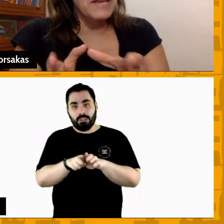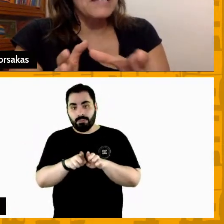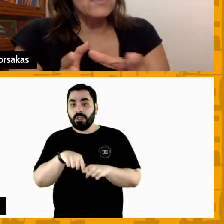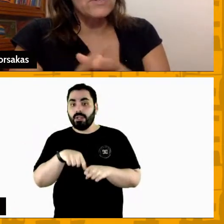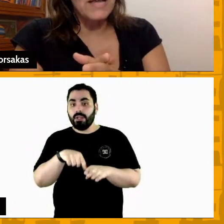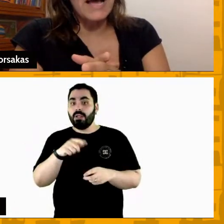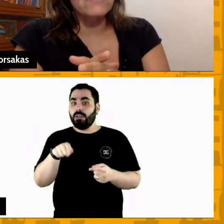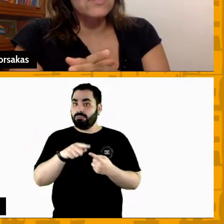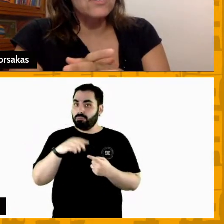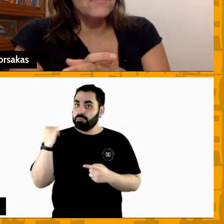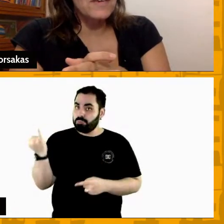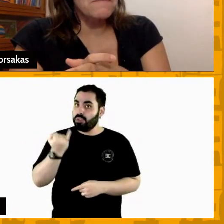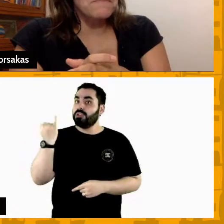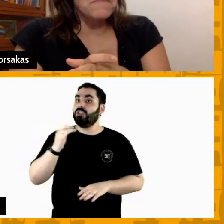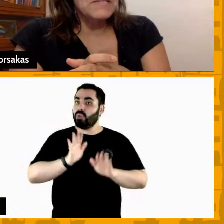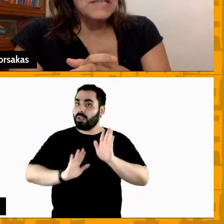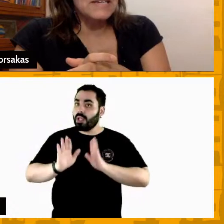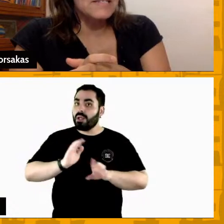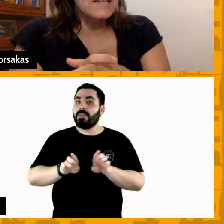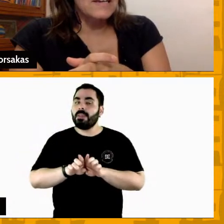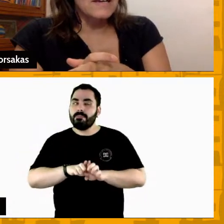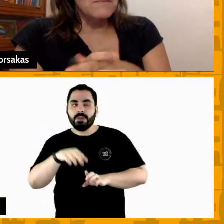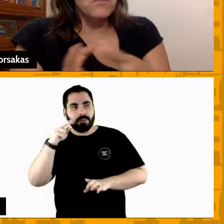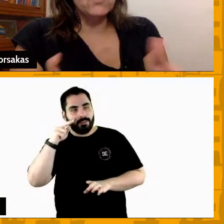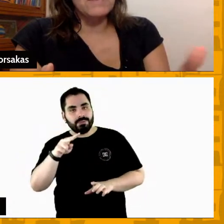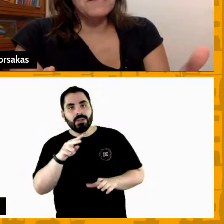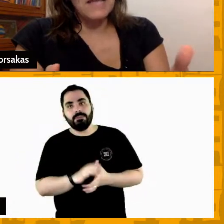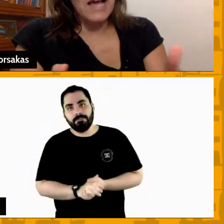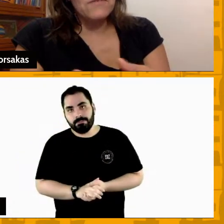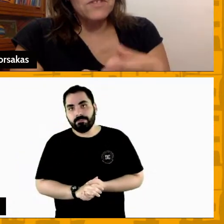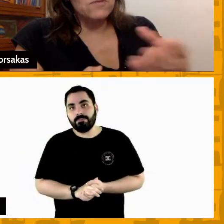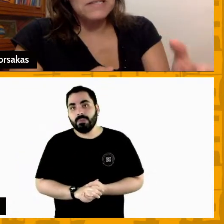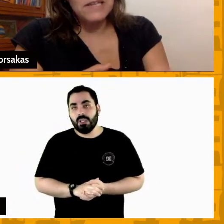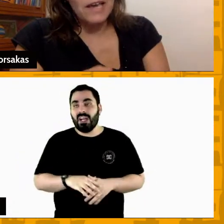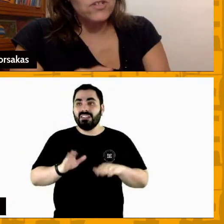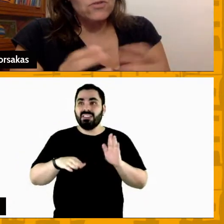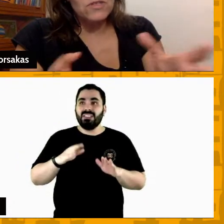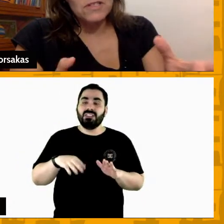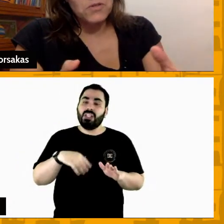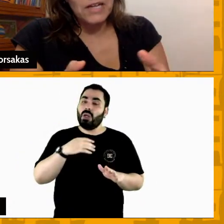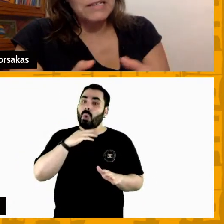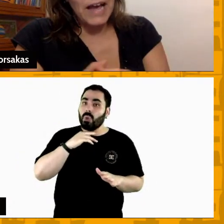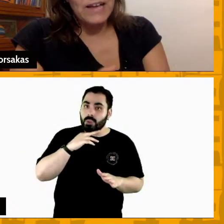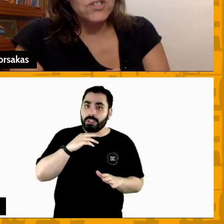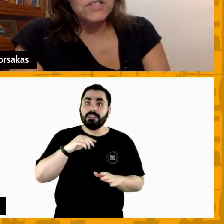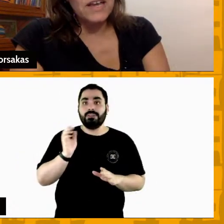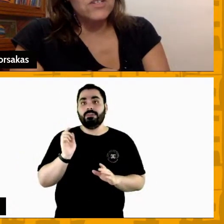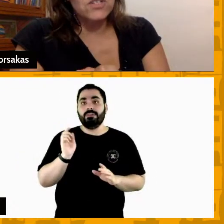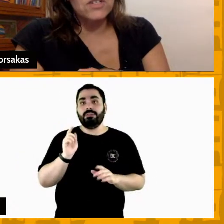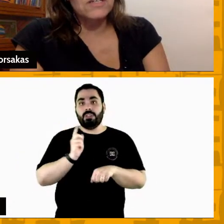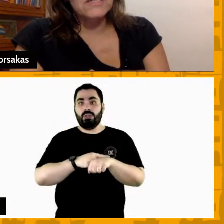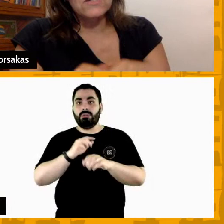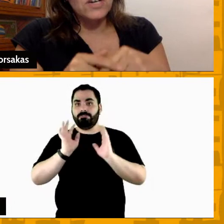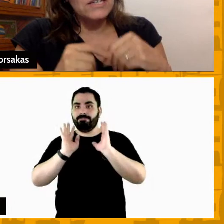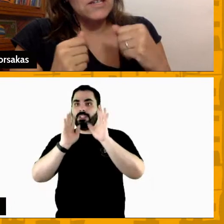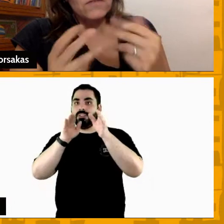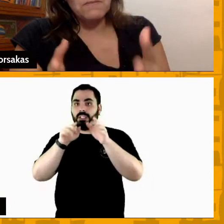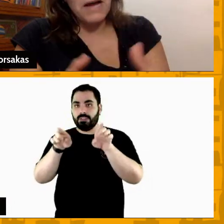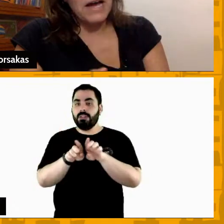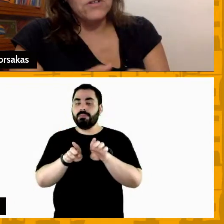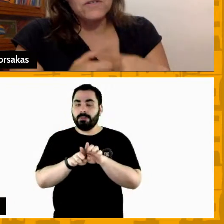que merece cuidado a gente vê cenas muito lamentáveis no basquete em todas as modalidades de